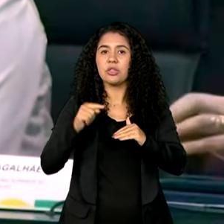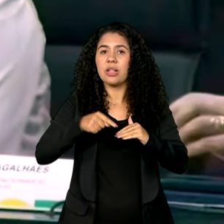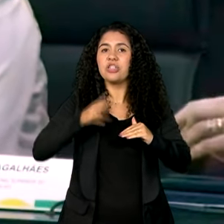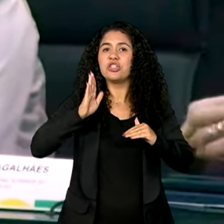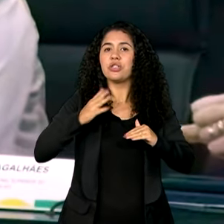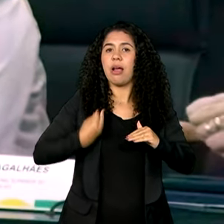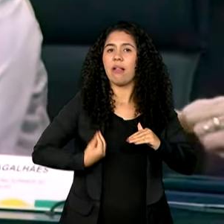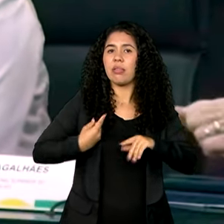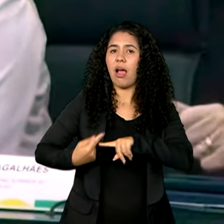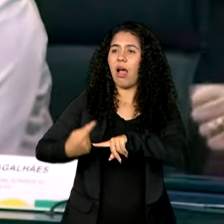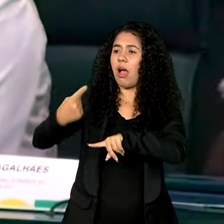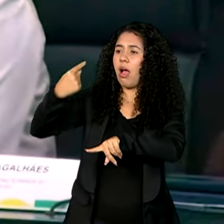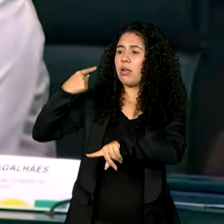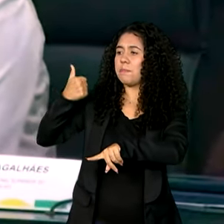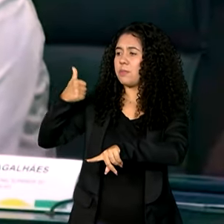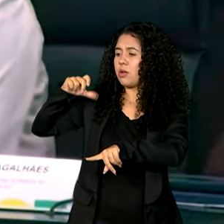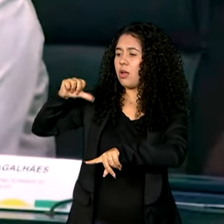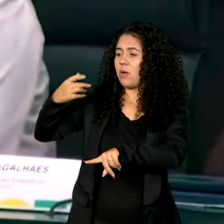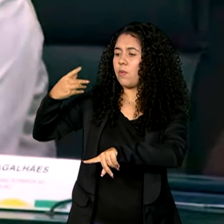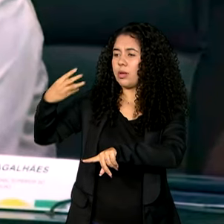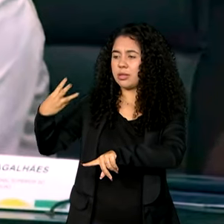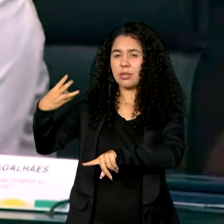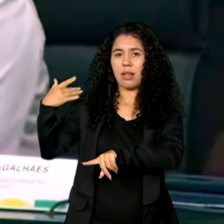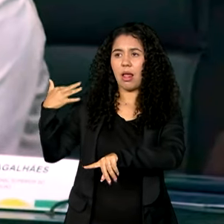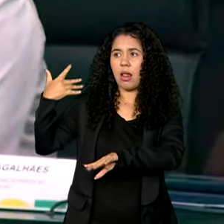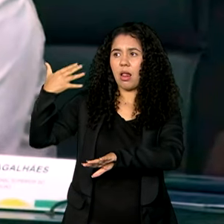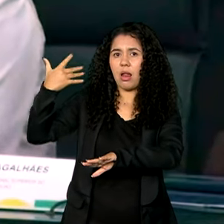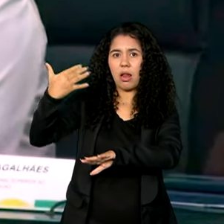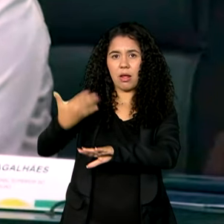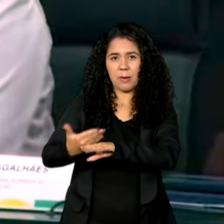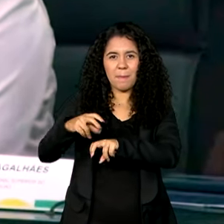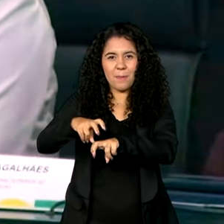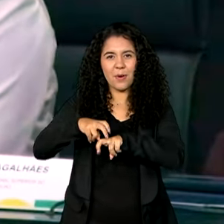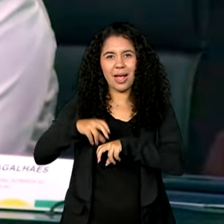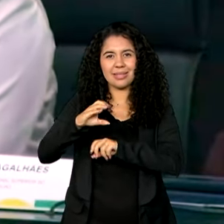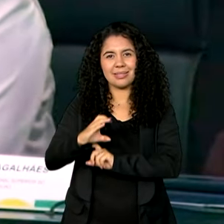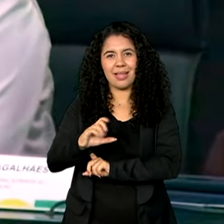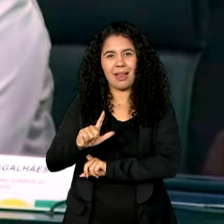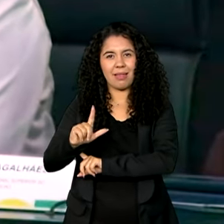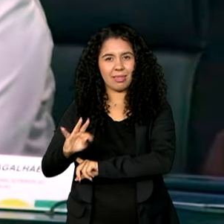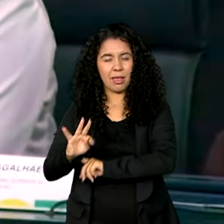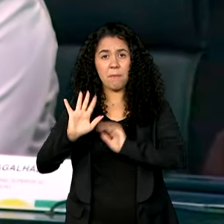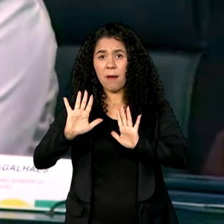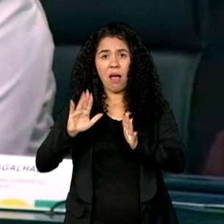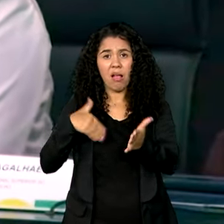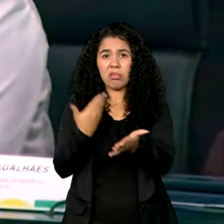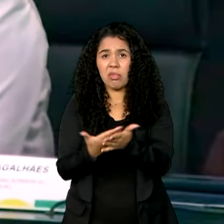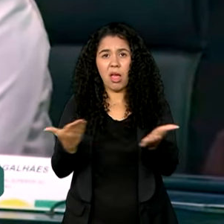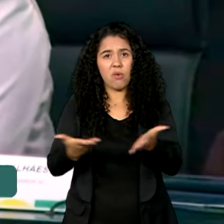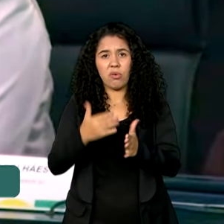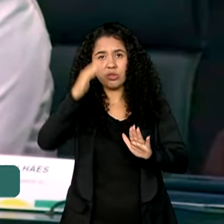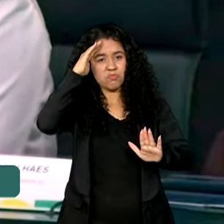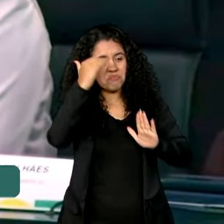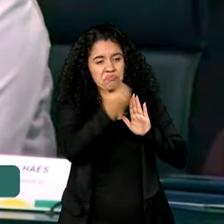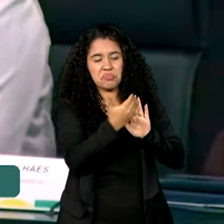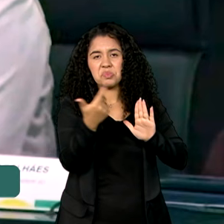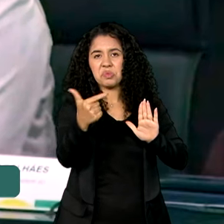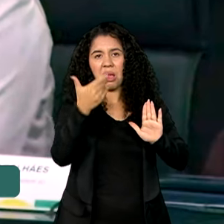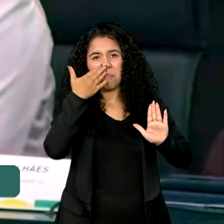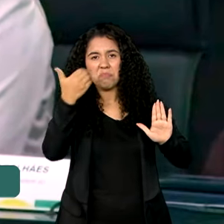1943 com a CLT e que até hoje ela não é cumprida.